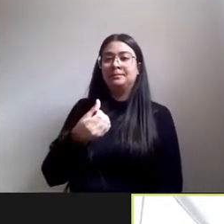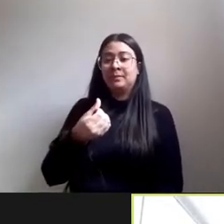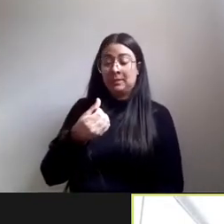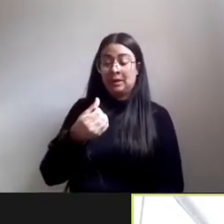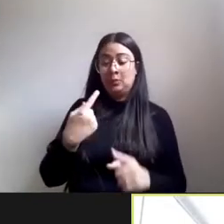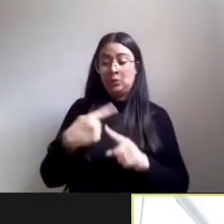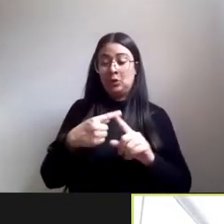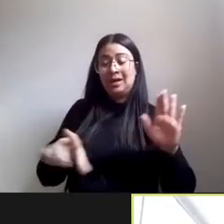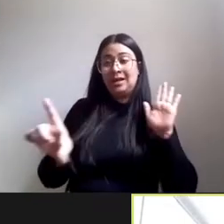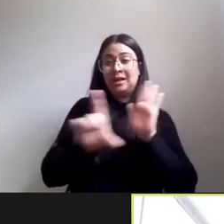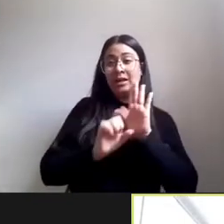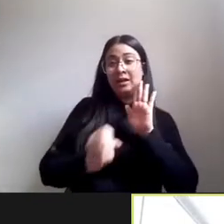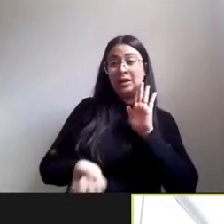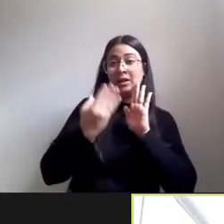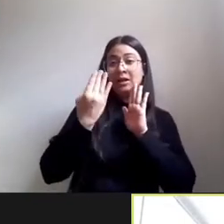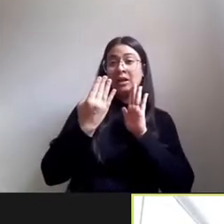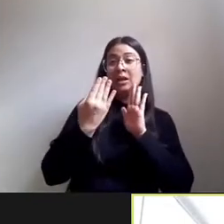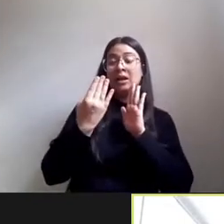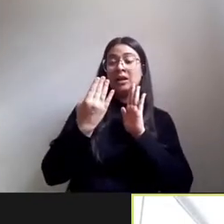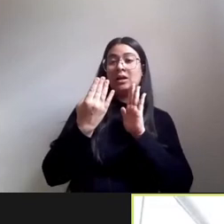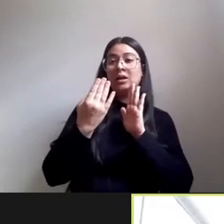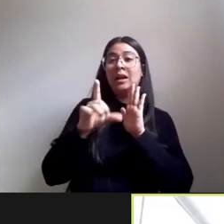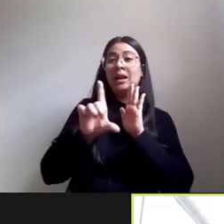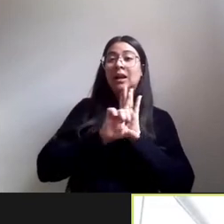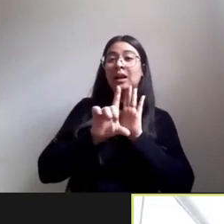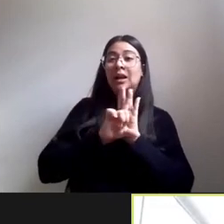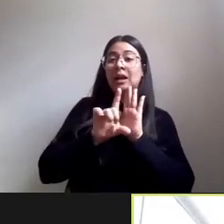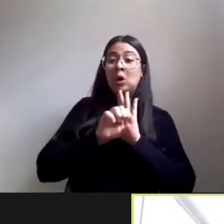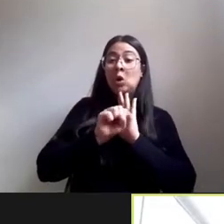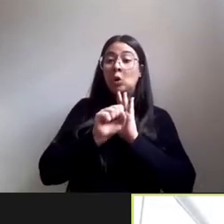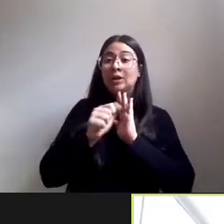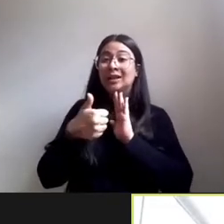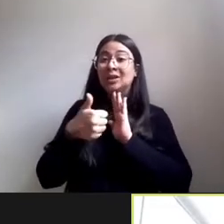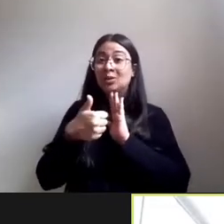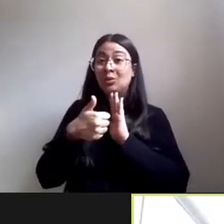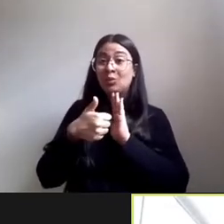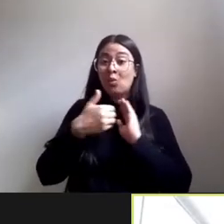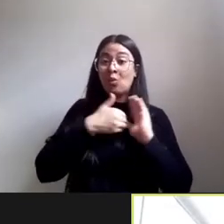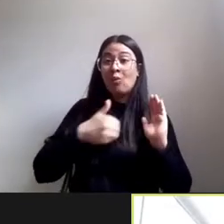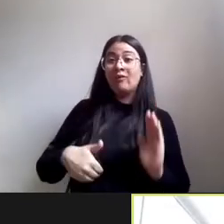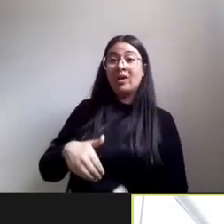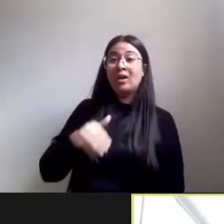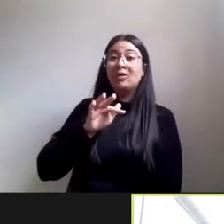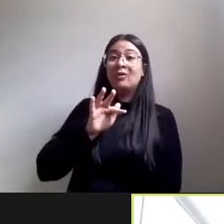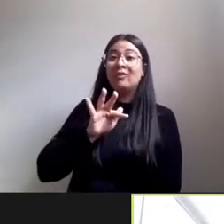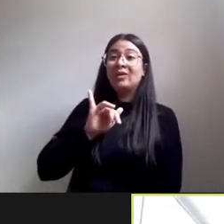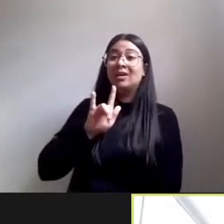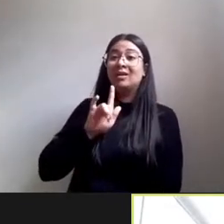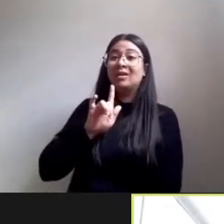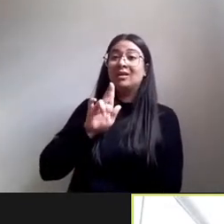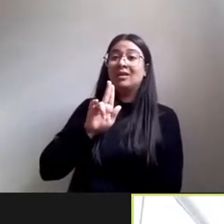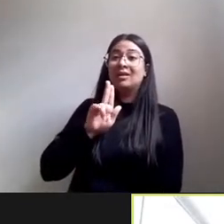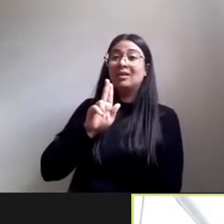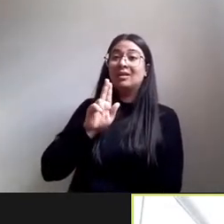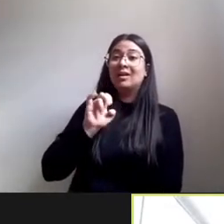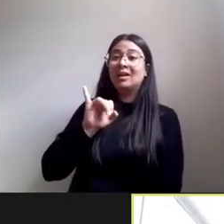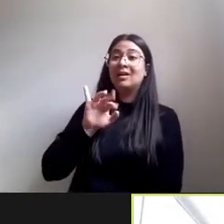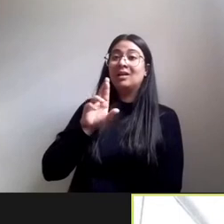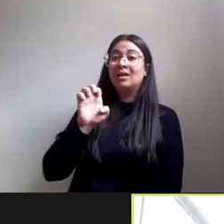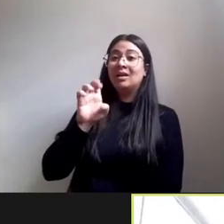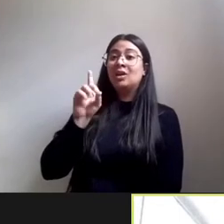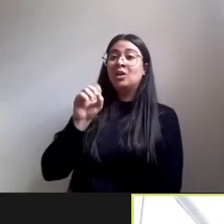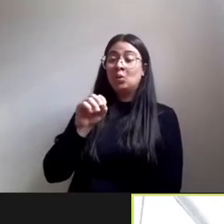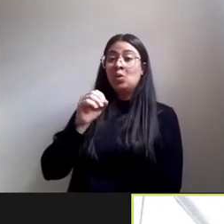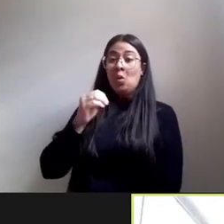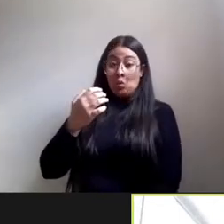nacional de meio ambiente uma lei de 81 uma lei do governo Figueiredo uma lei do governo militar que cria um conselho